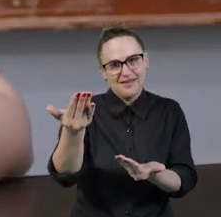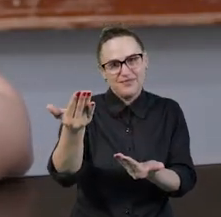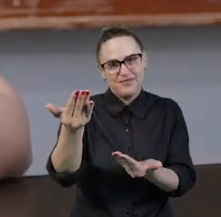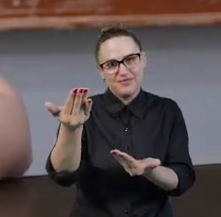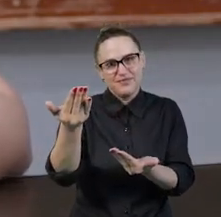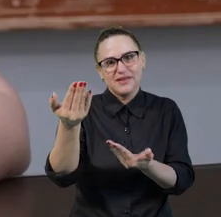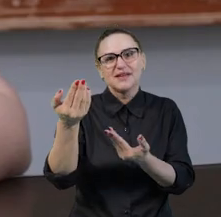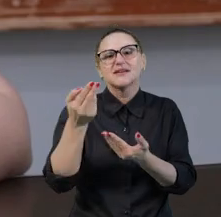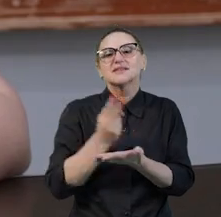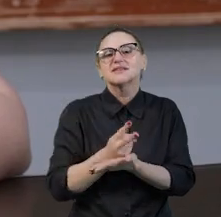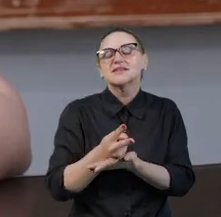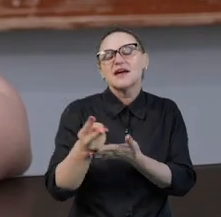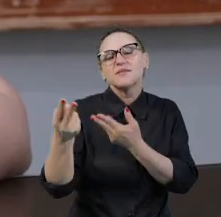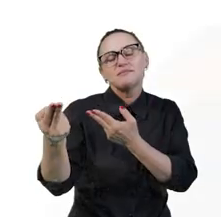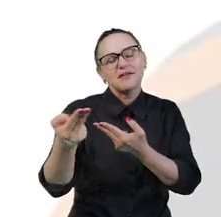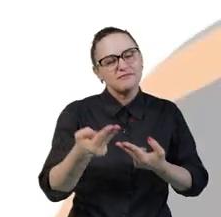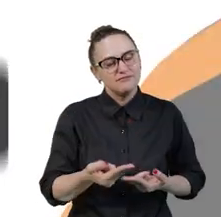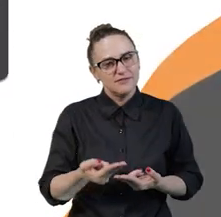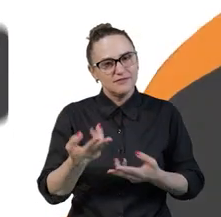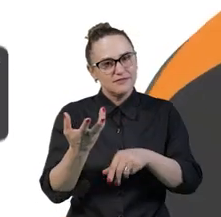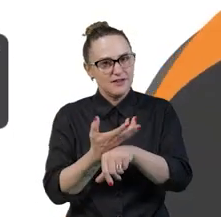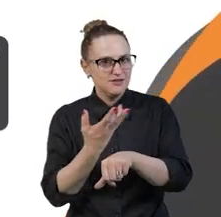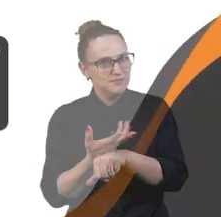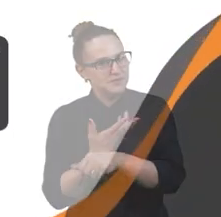sempre muito bem-vindos à disciplina.